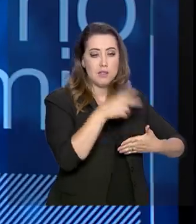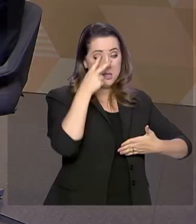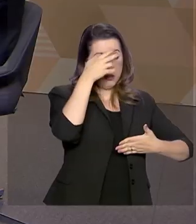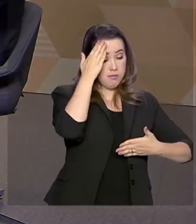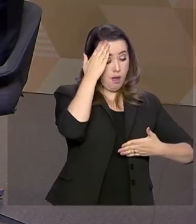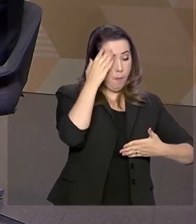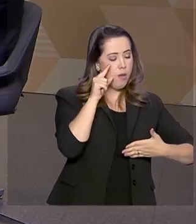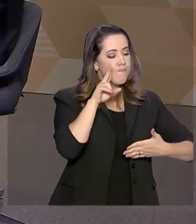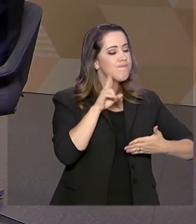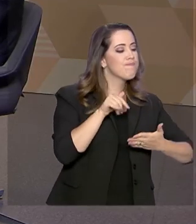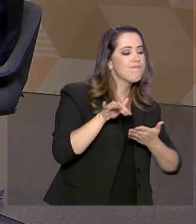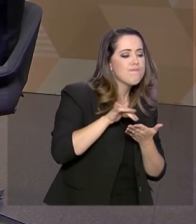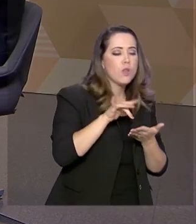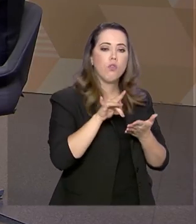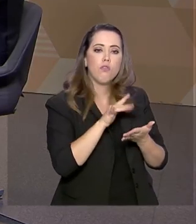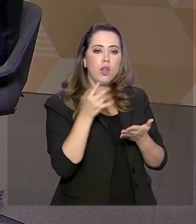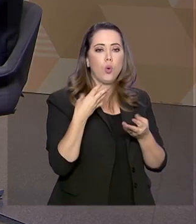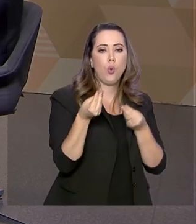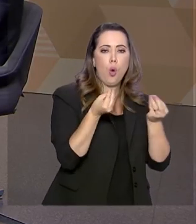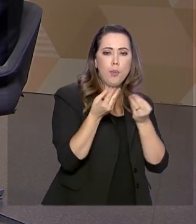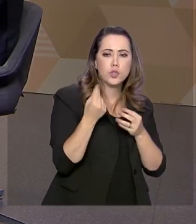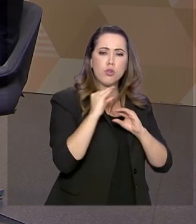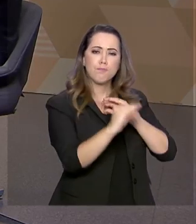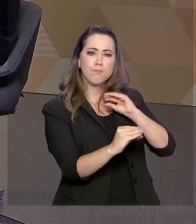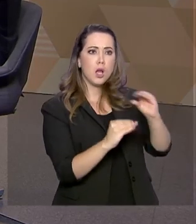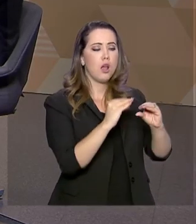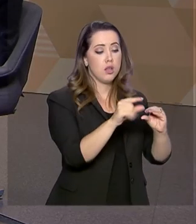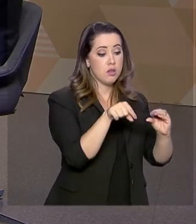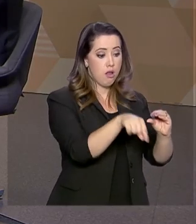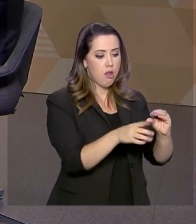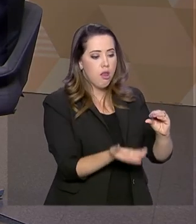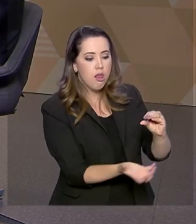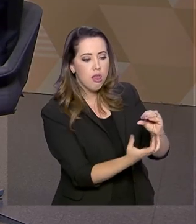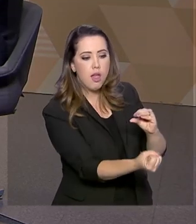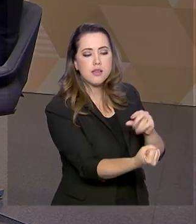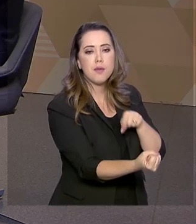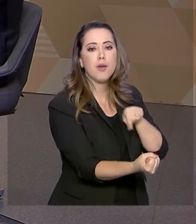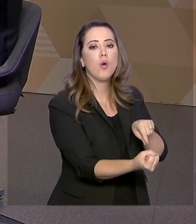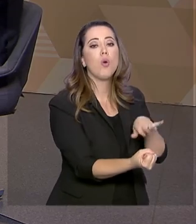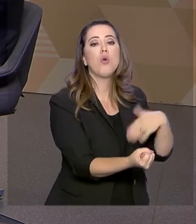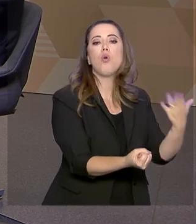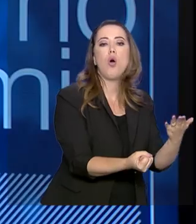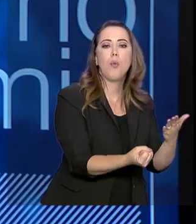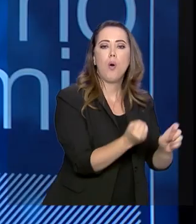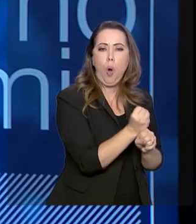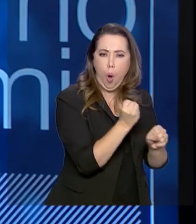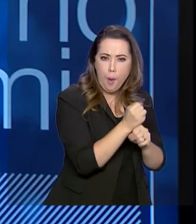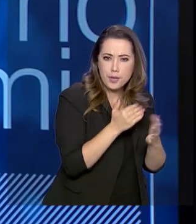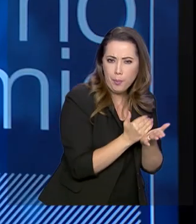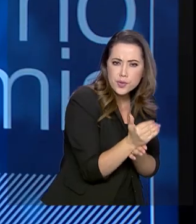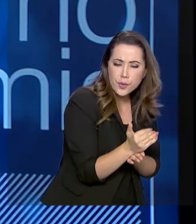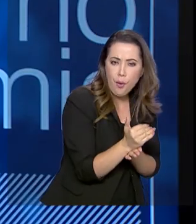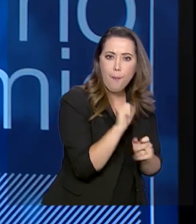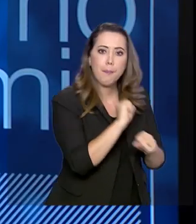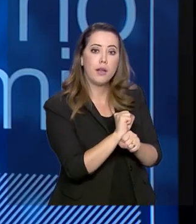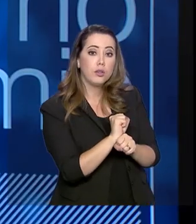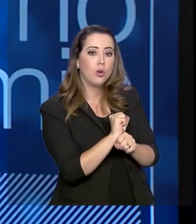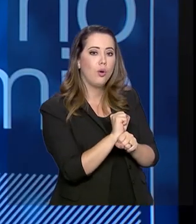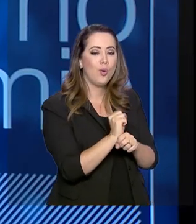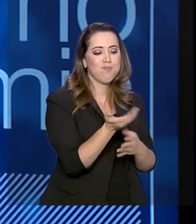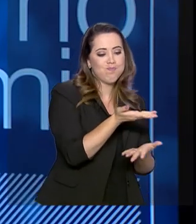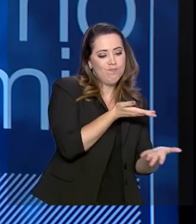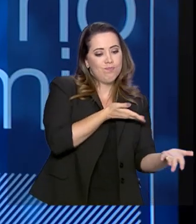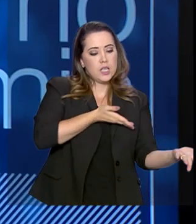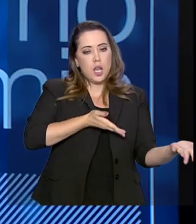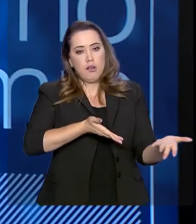ali e ir acompanhando em tempo real os repasses que foram feitos, quem foi a empresa contratada, como está a execução da obra e interagir com o